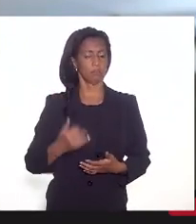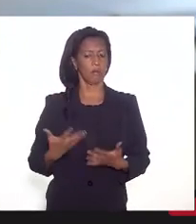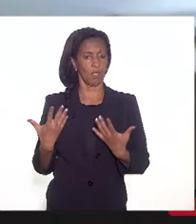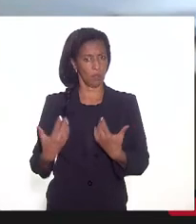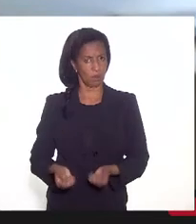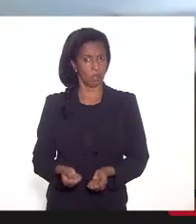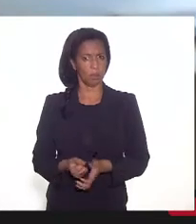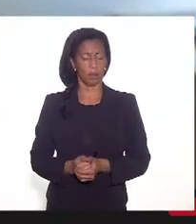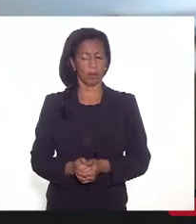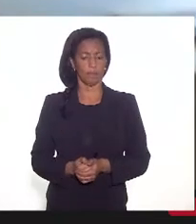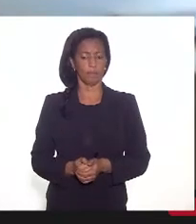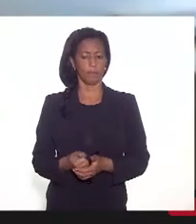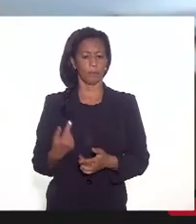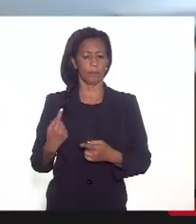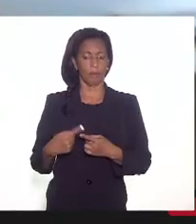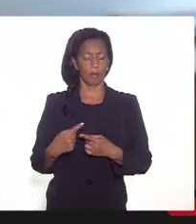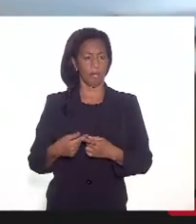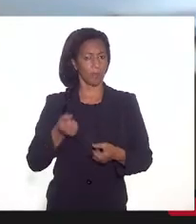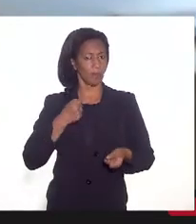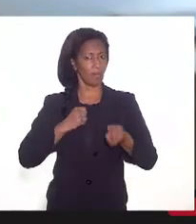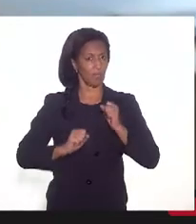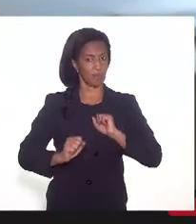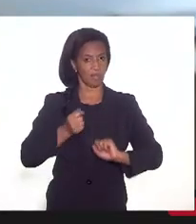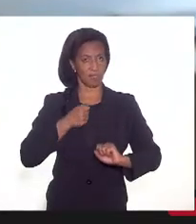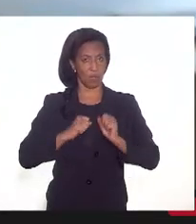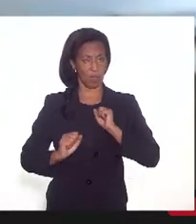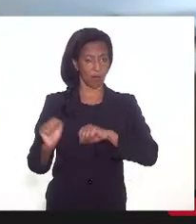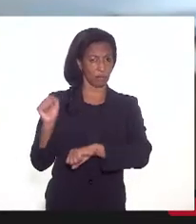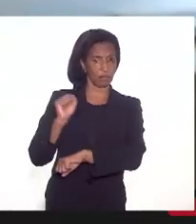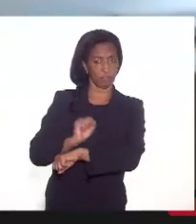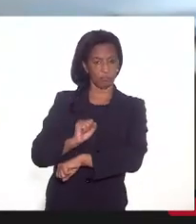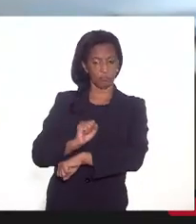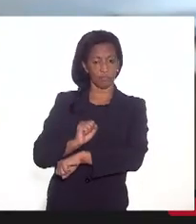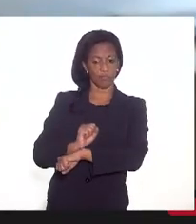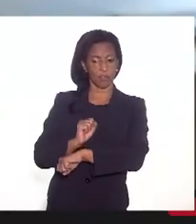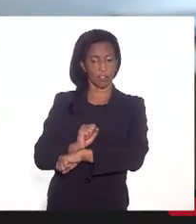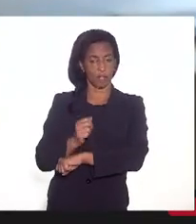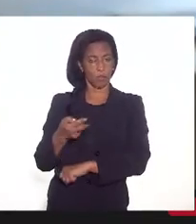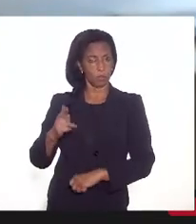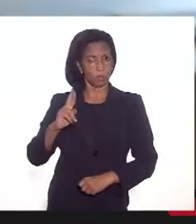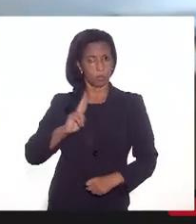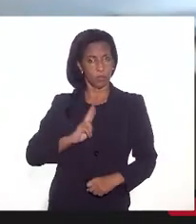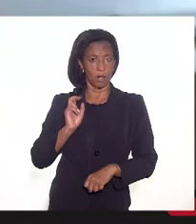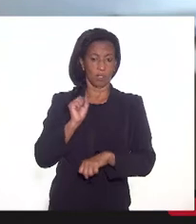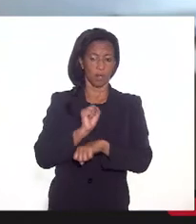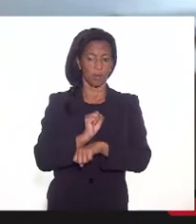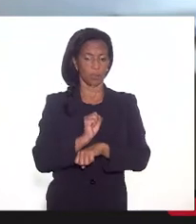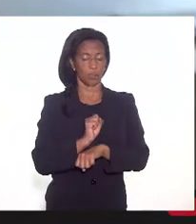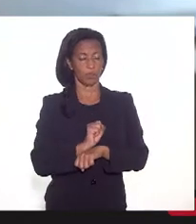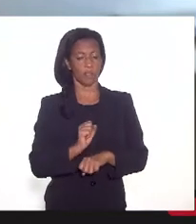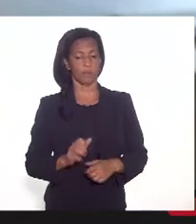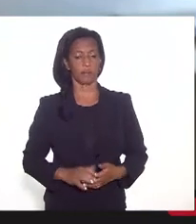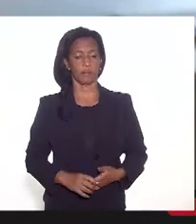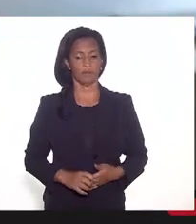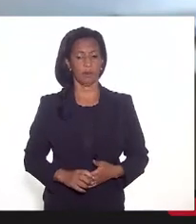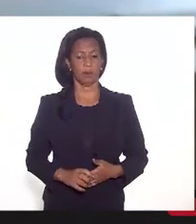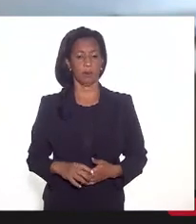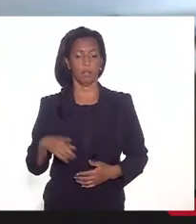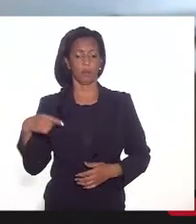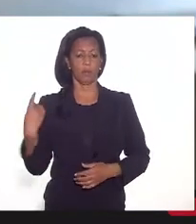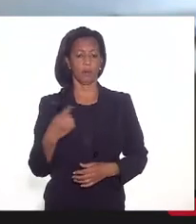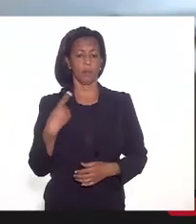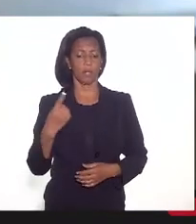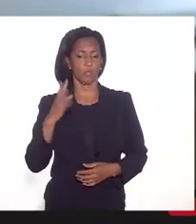Estamos aqui, ansiosos, para aguardar a sua preeleção, aguardando a sua preeleção, e para que a gente